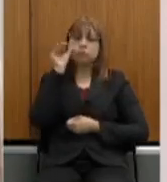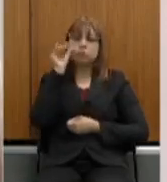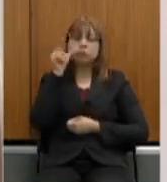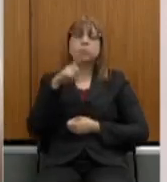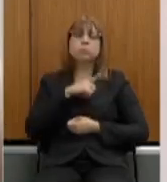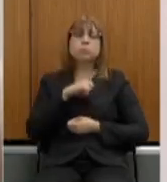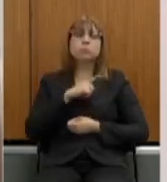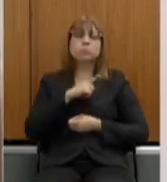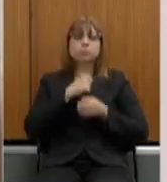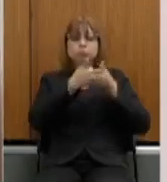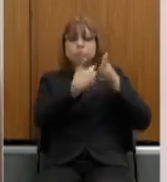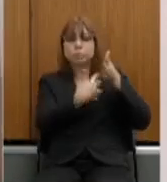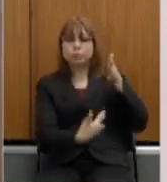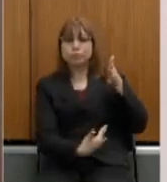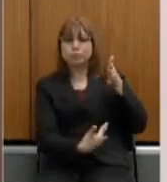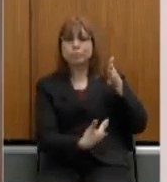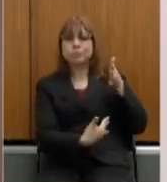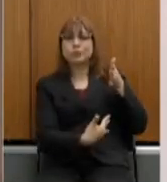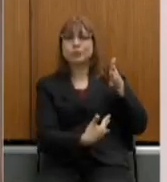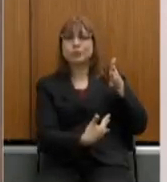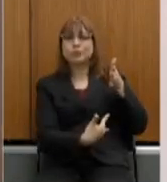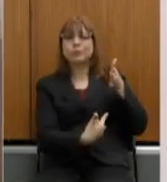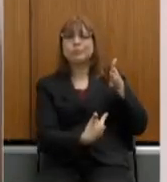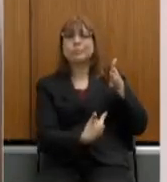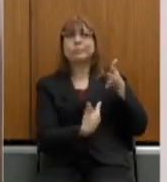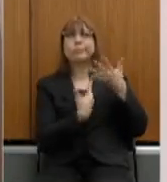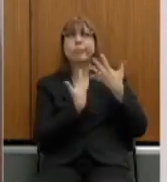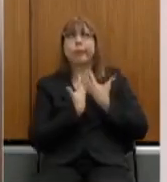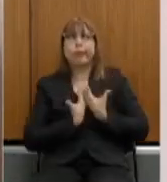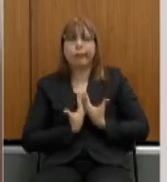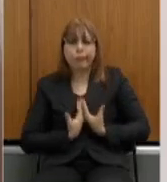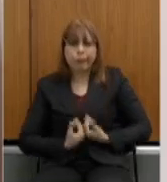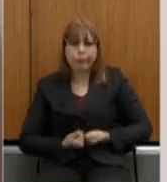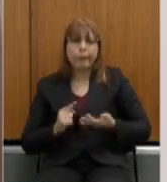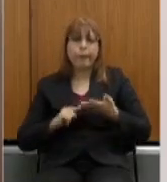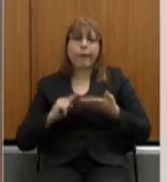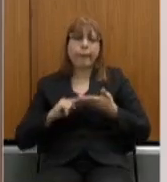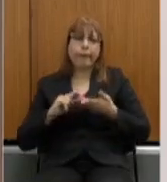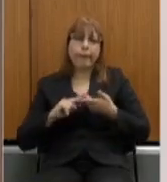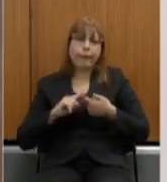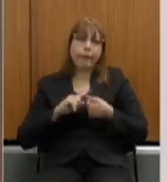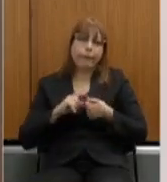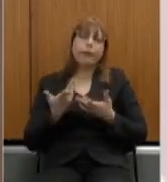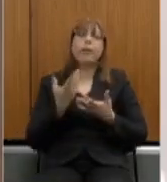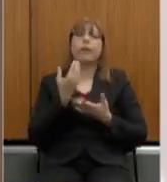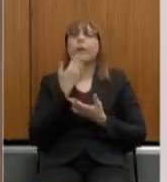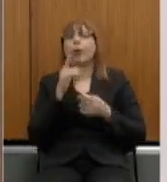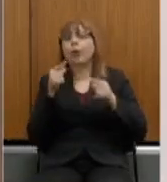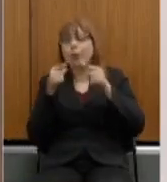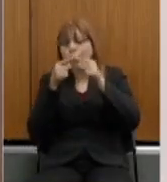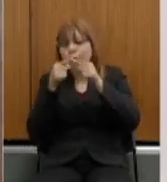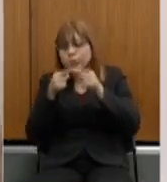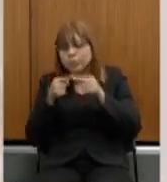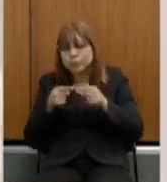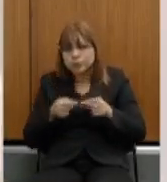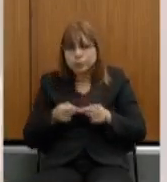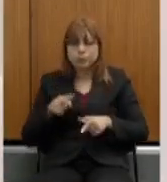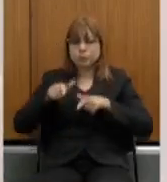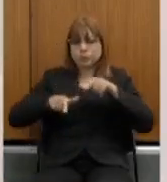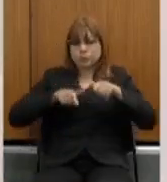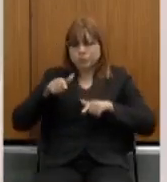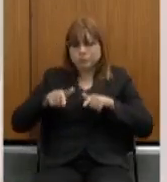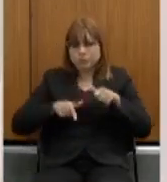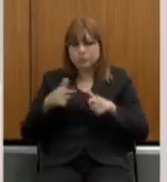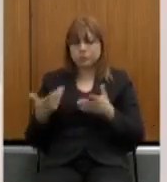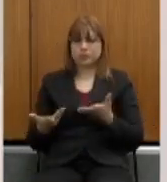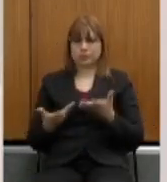temos um rol exaustivo de quais seriam aquelas condições ou categorias, condições, no caso,